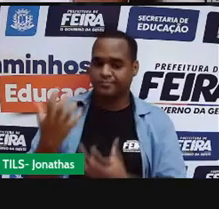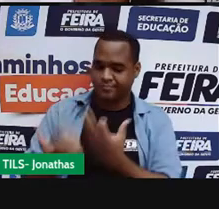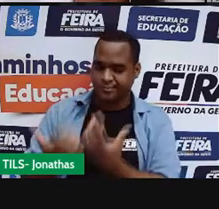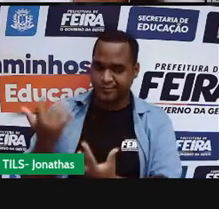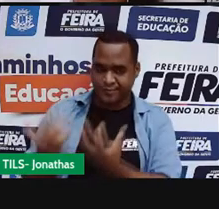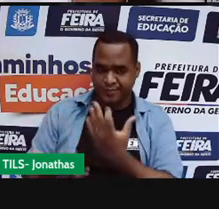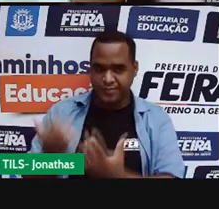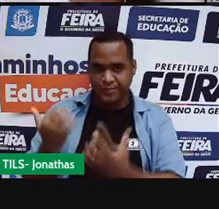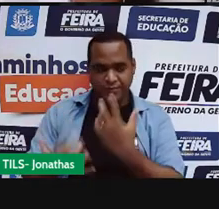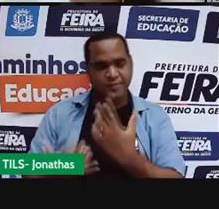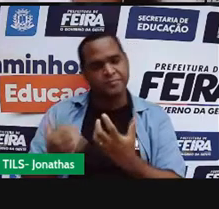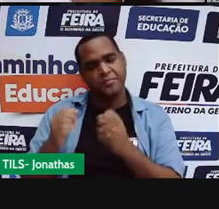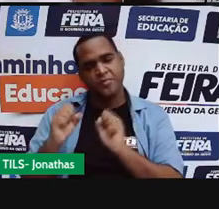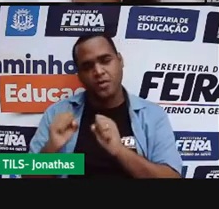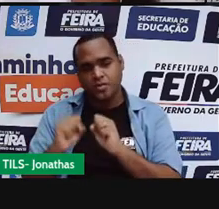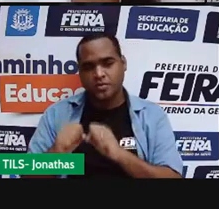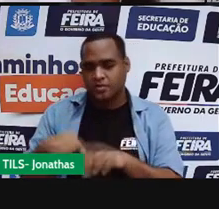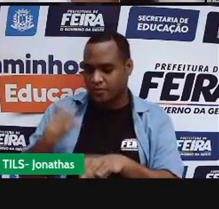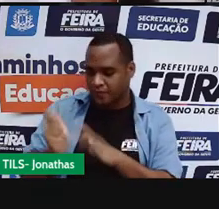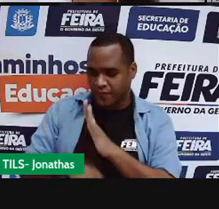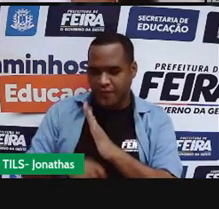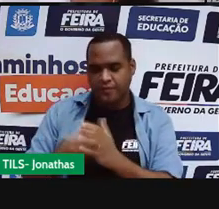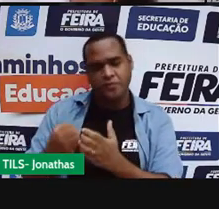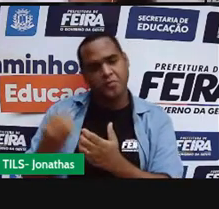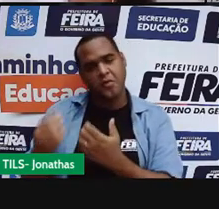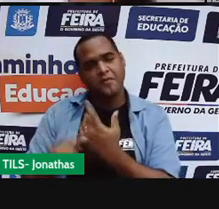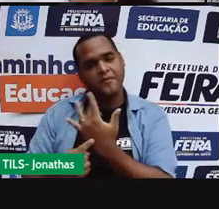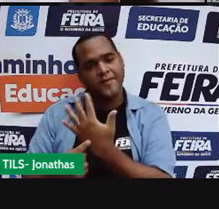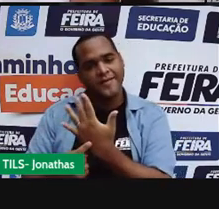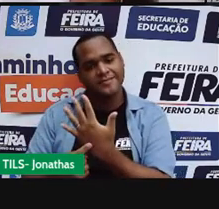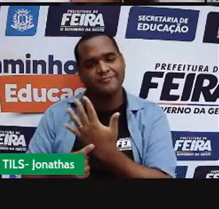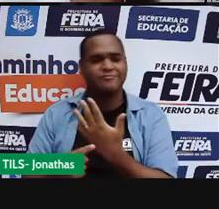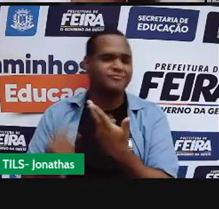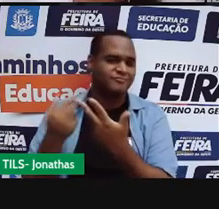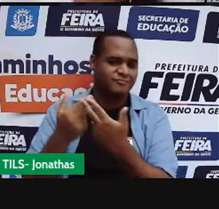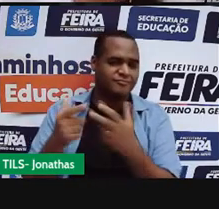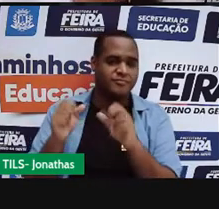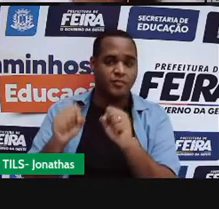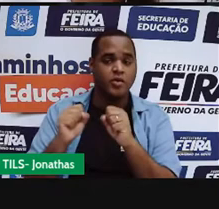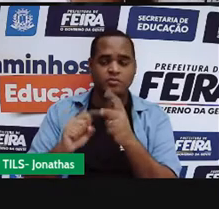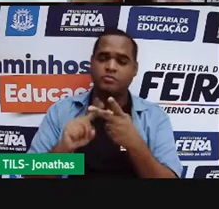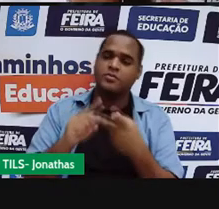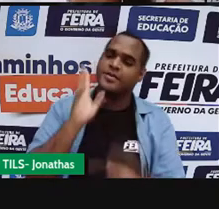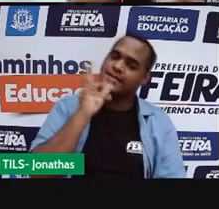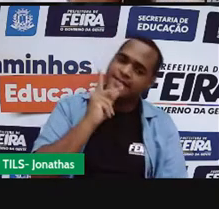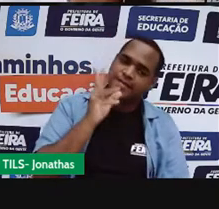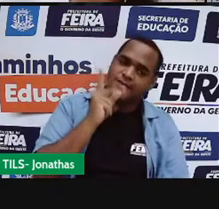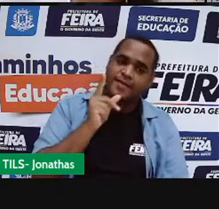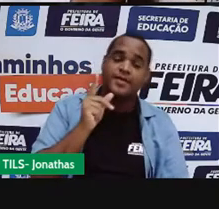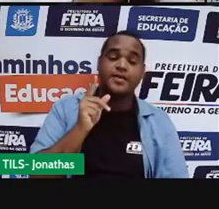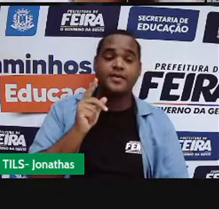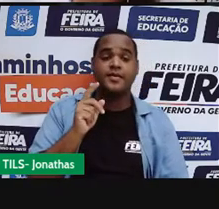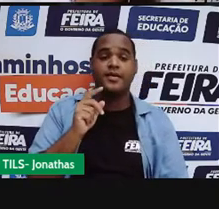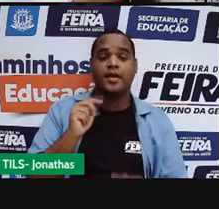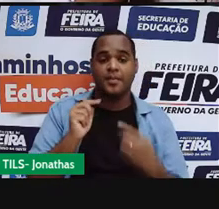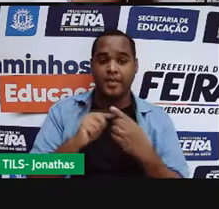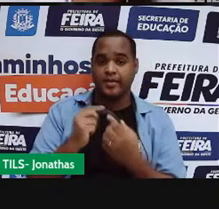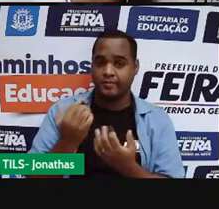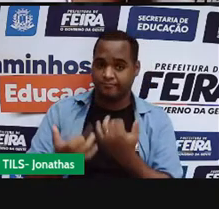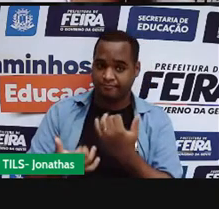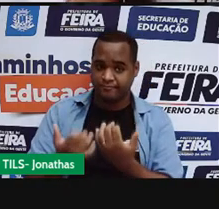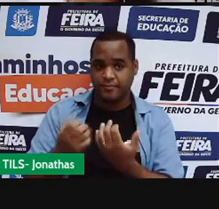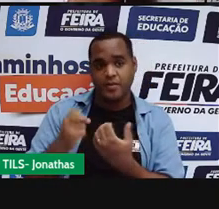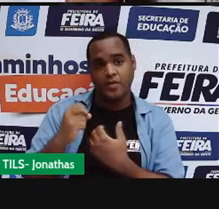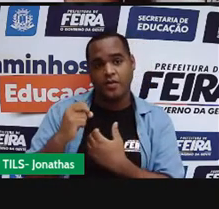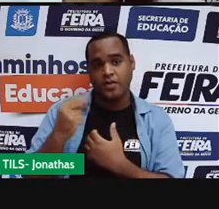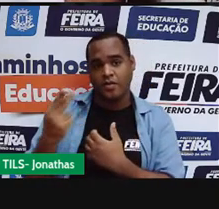a chama do fogão ou a chama de uma vela. Ela pode ser de forma lenta e através de uma fonte de calor natural, que